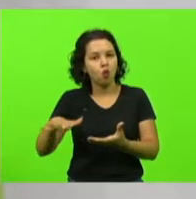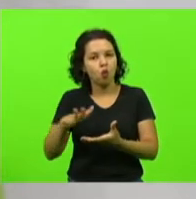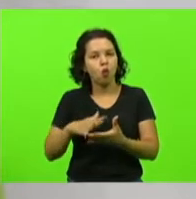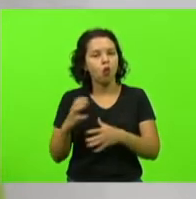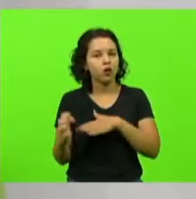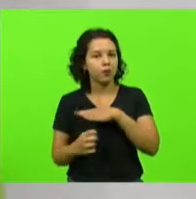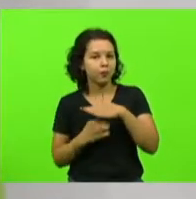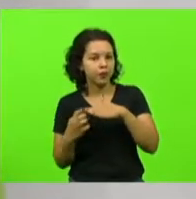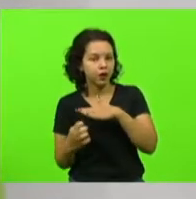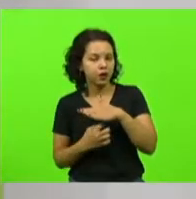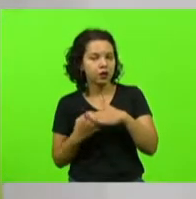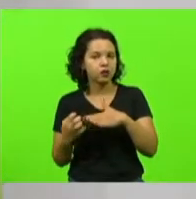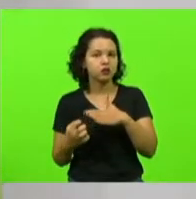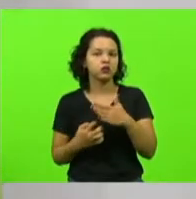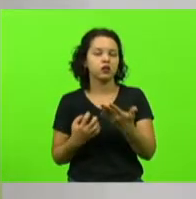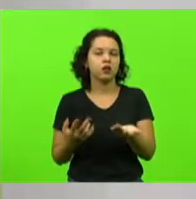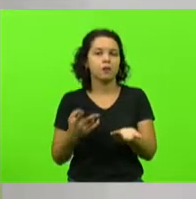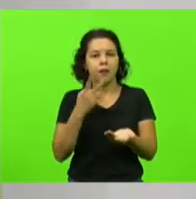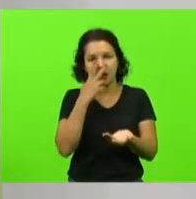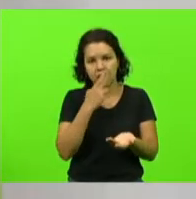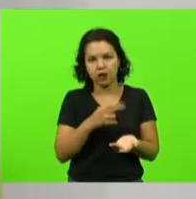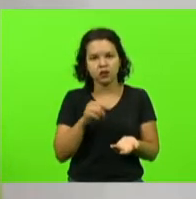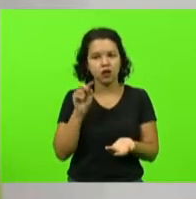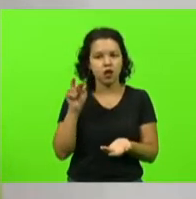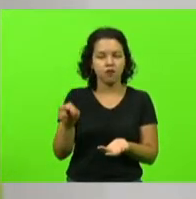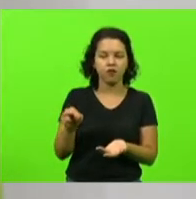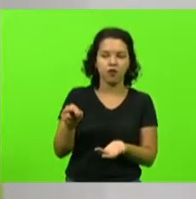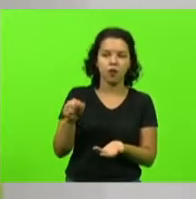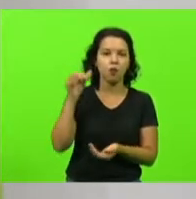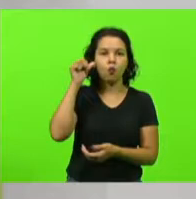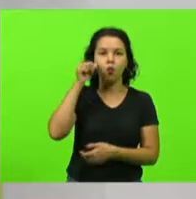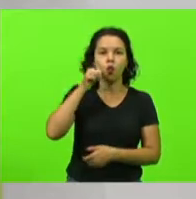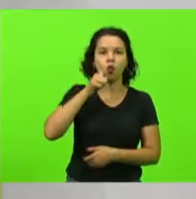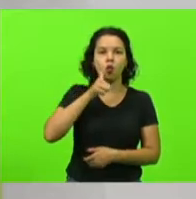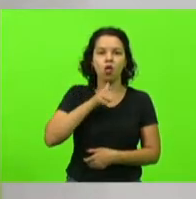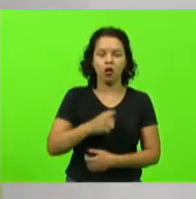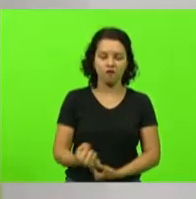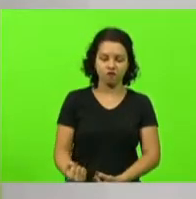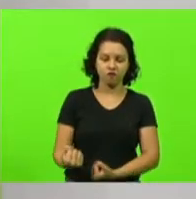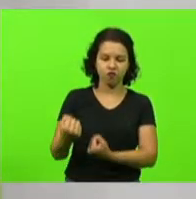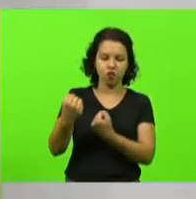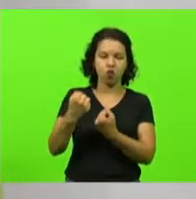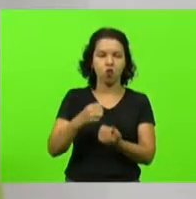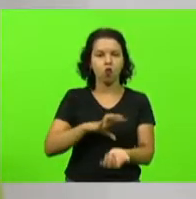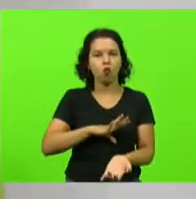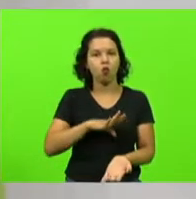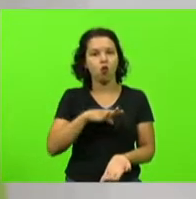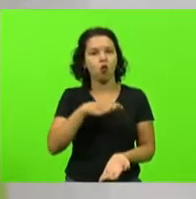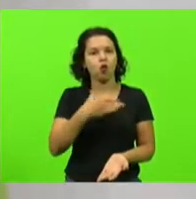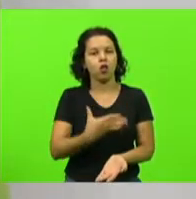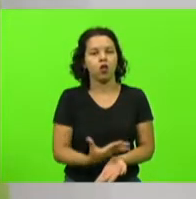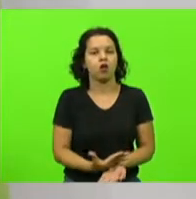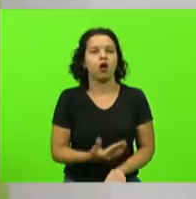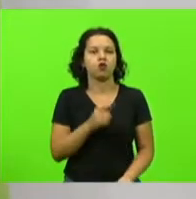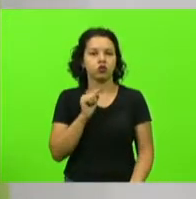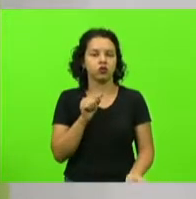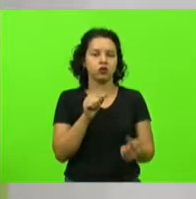como mulheres que têm força, coragem e determinação.